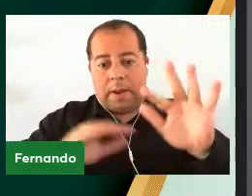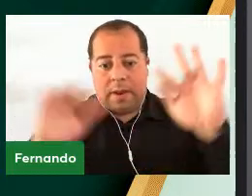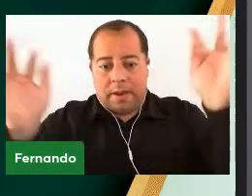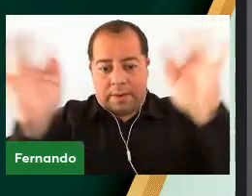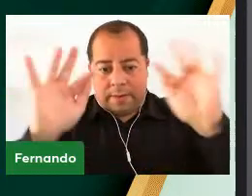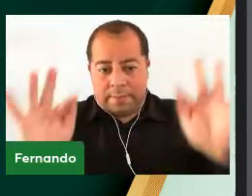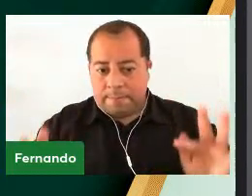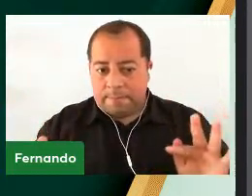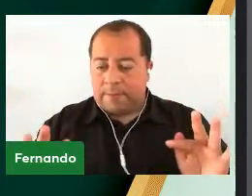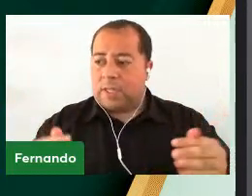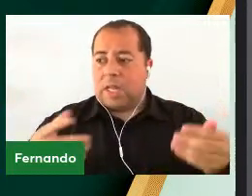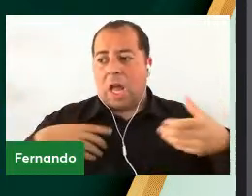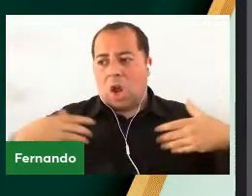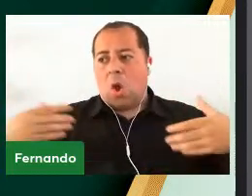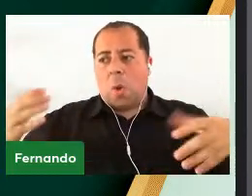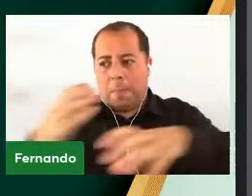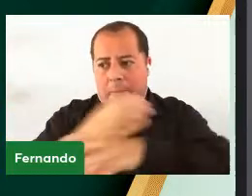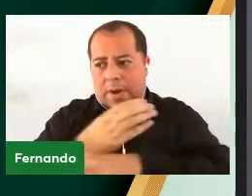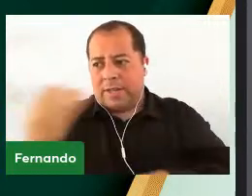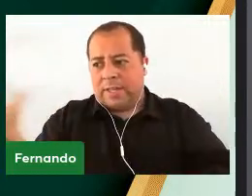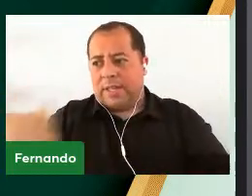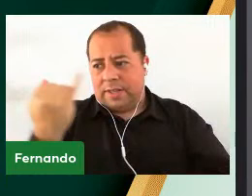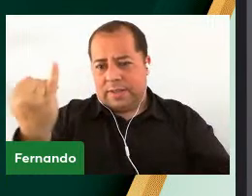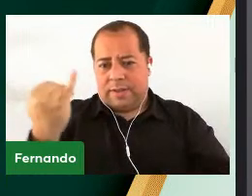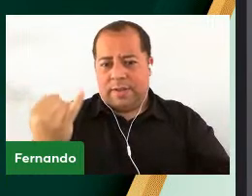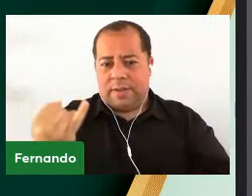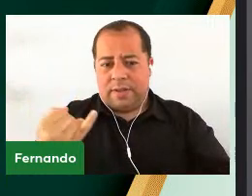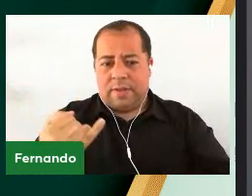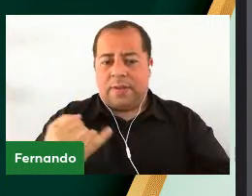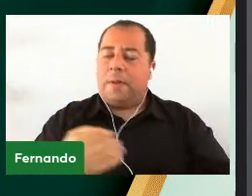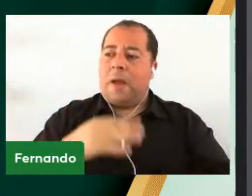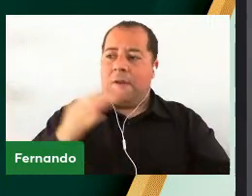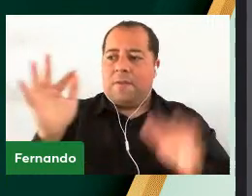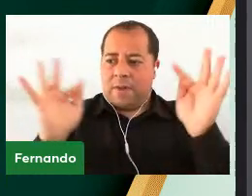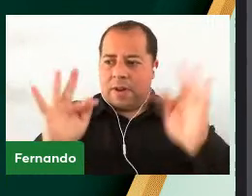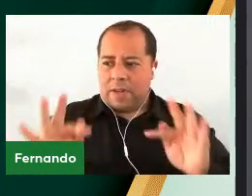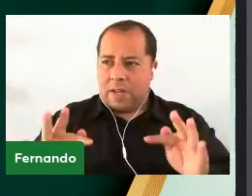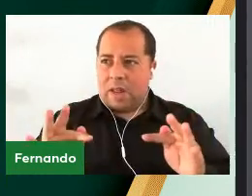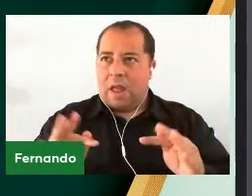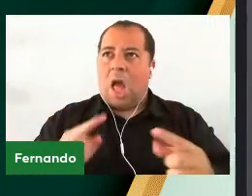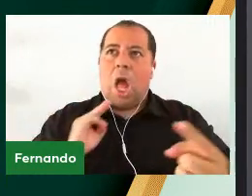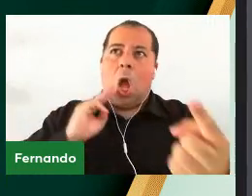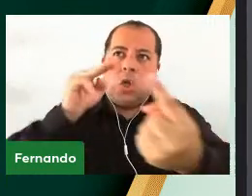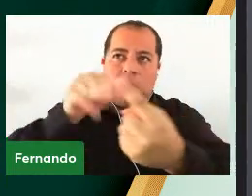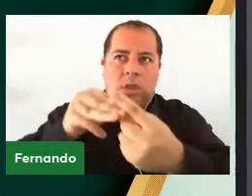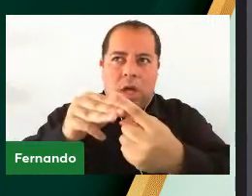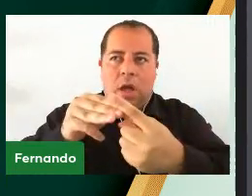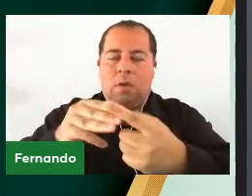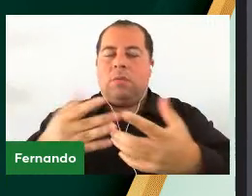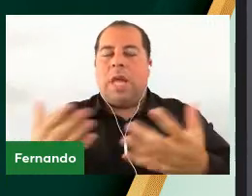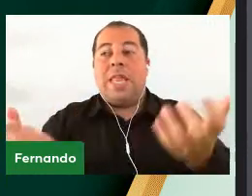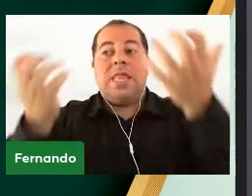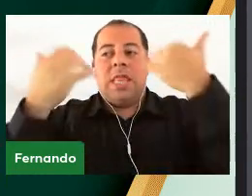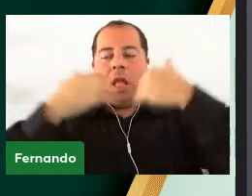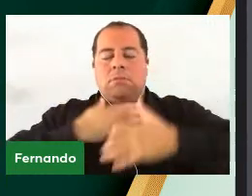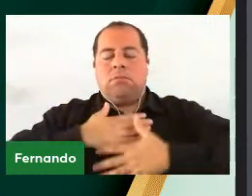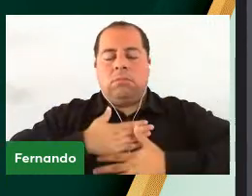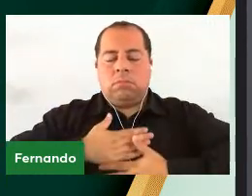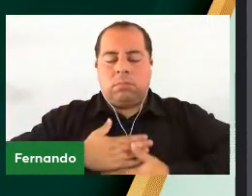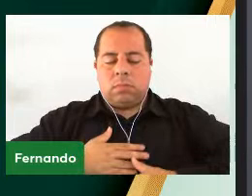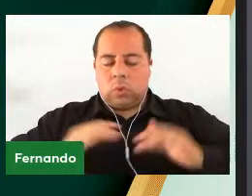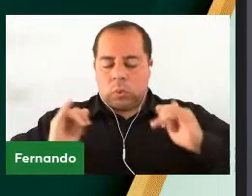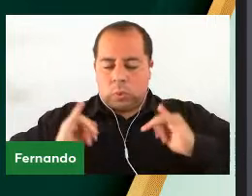A pleno Pois a felicidade Não é uma meta E sim Um estado de espírito Encerro Lembrando